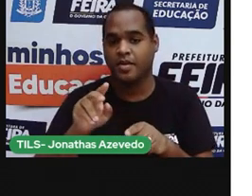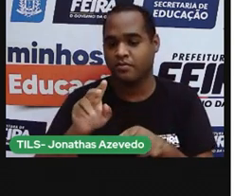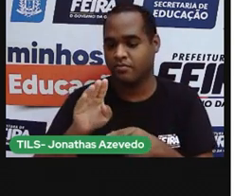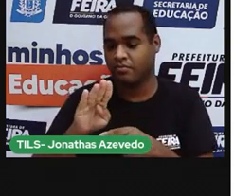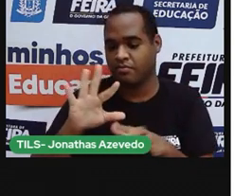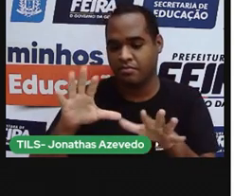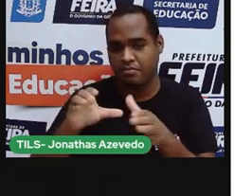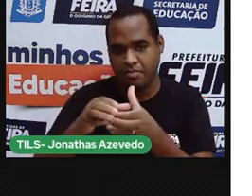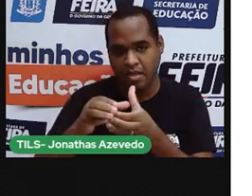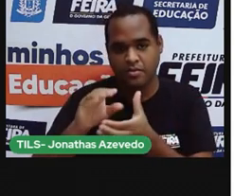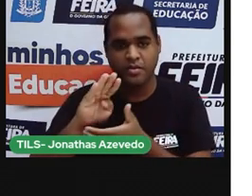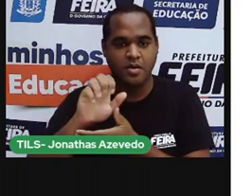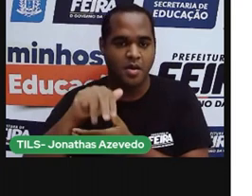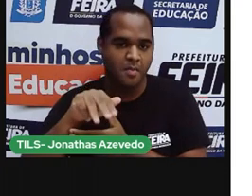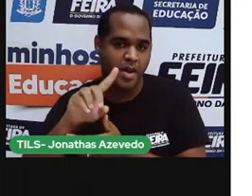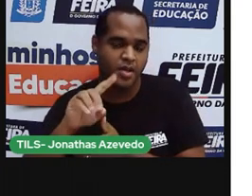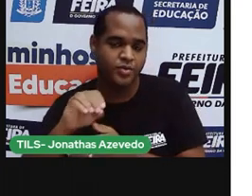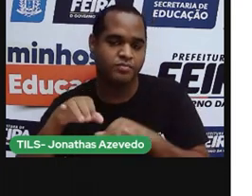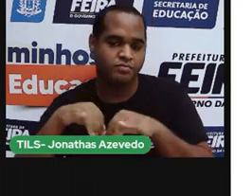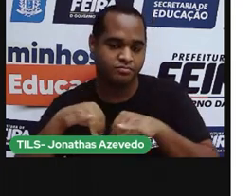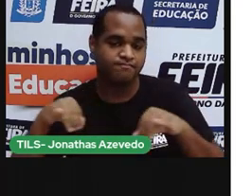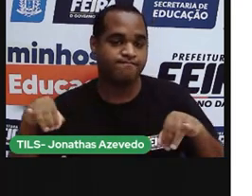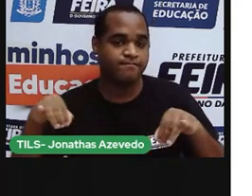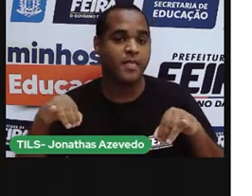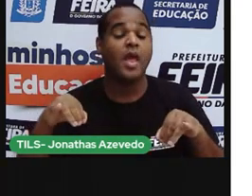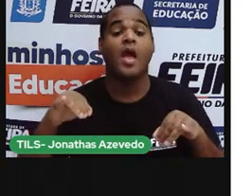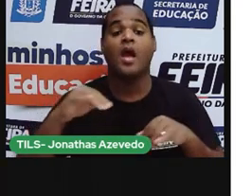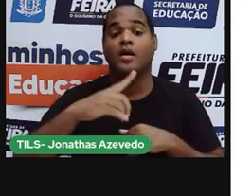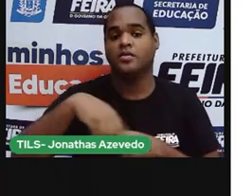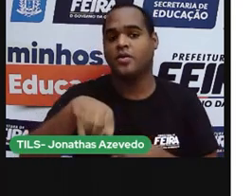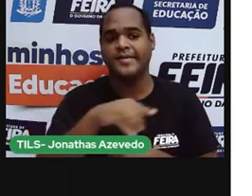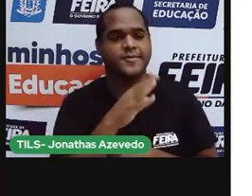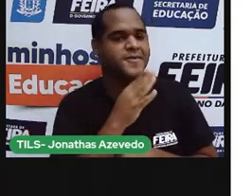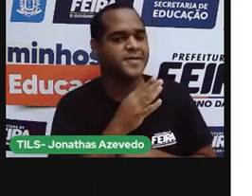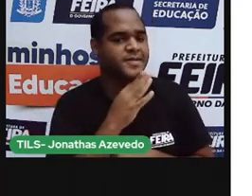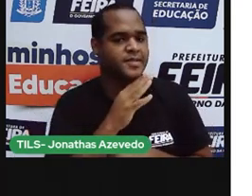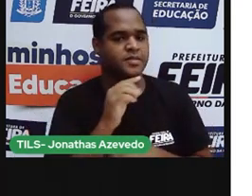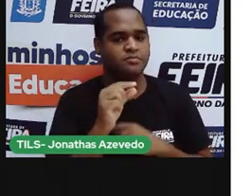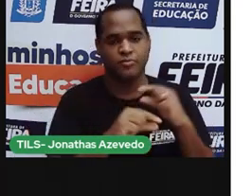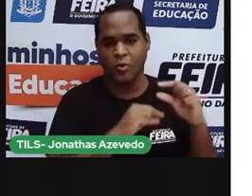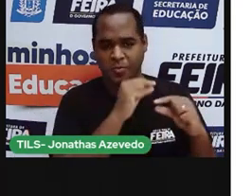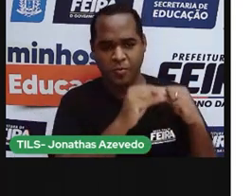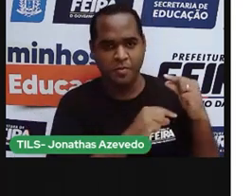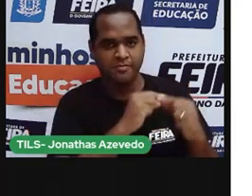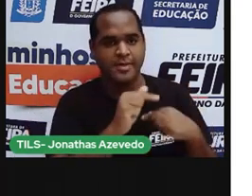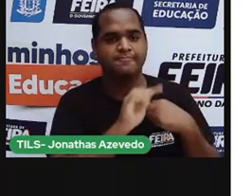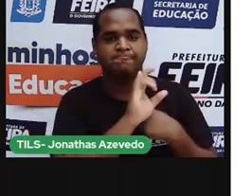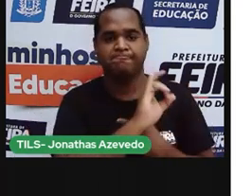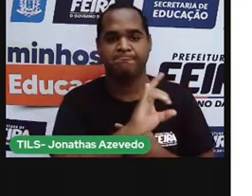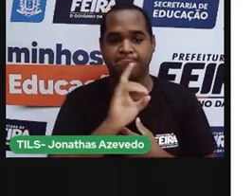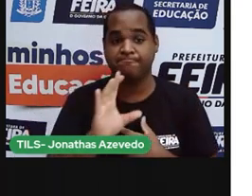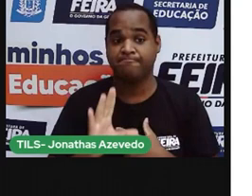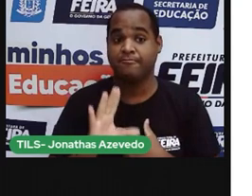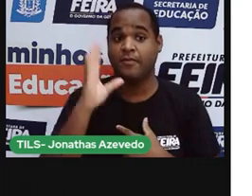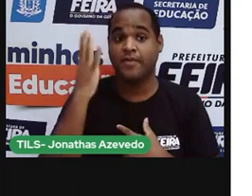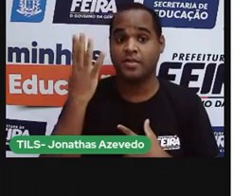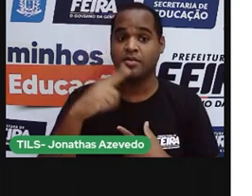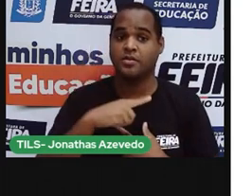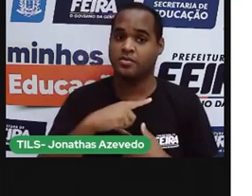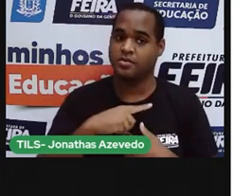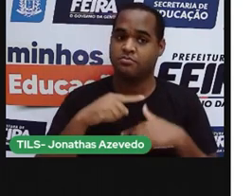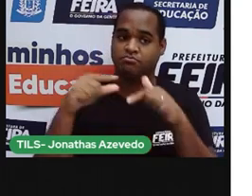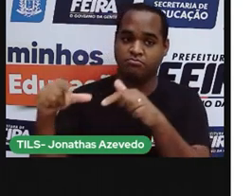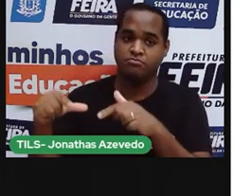nós vamos conhecer um pouquinho de cada uma dessas festas tradicionais da nossa